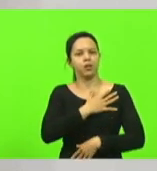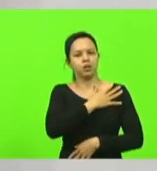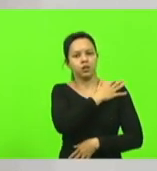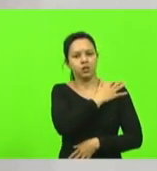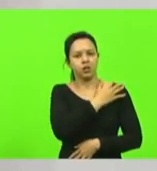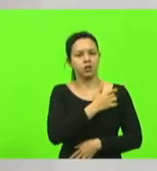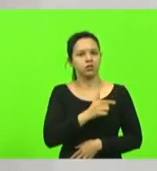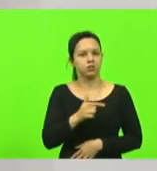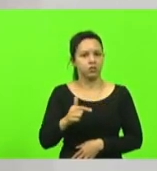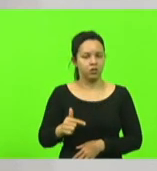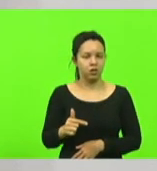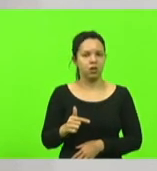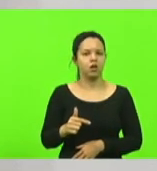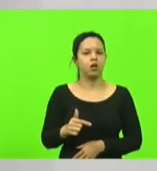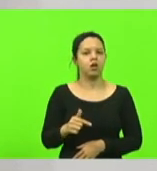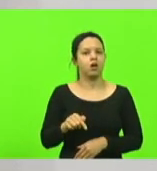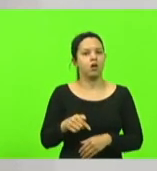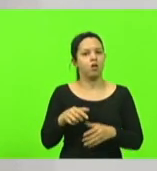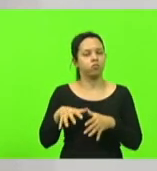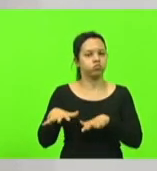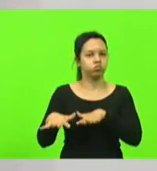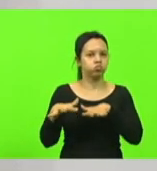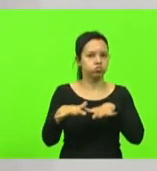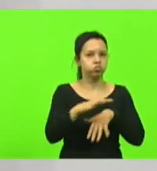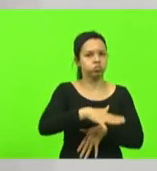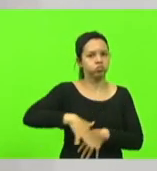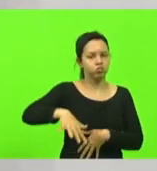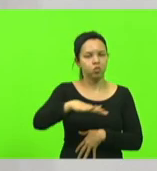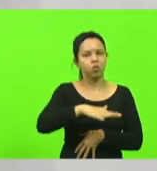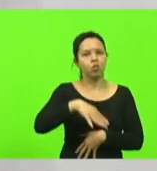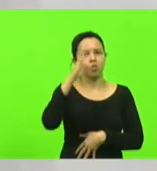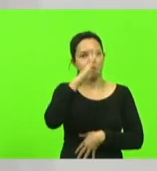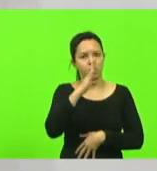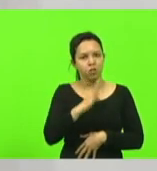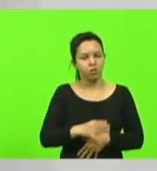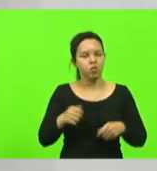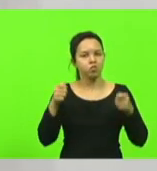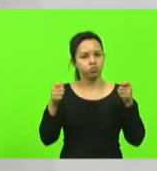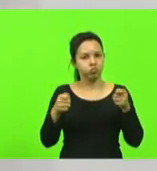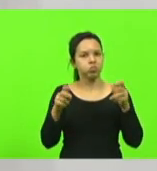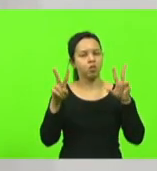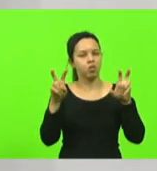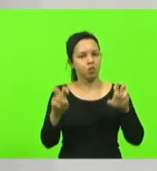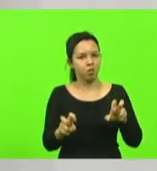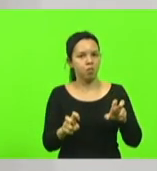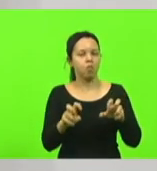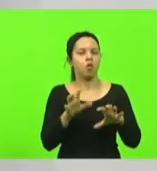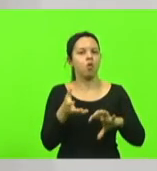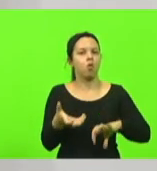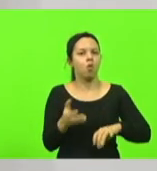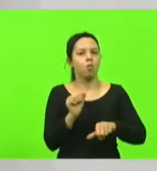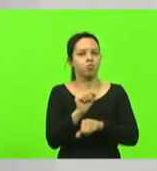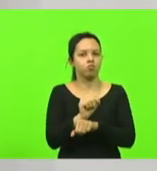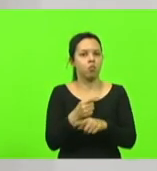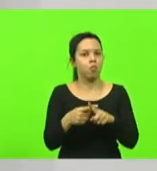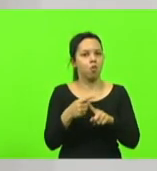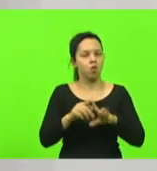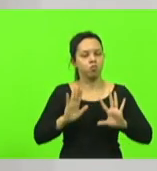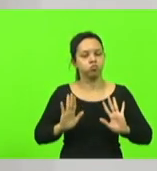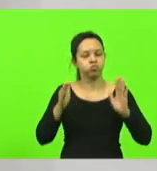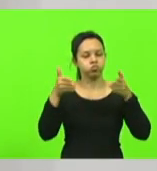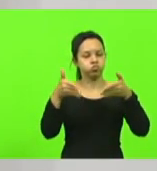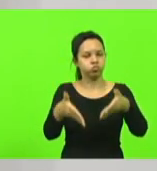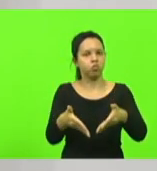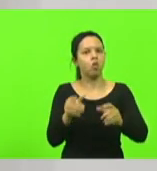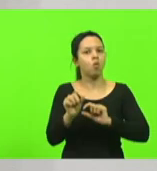tensa e com a pauta do congresso paralisada uma vez que a energia será dedicada a